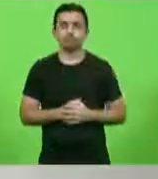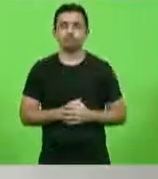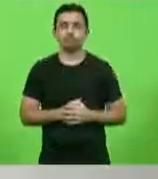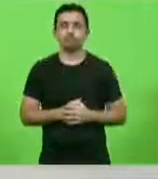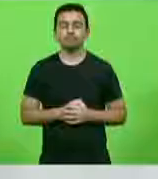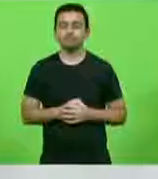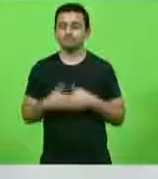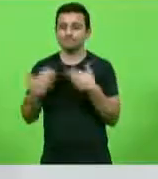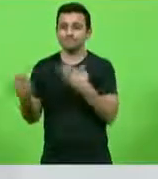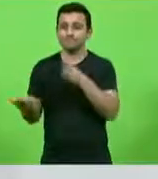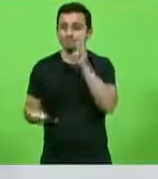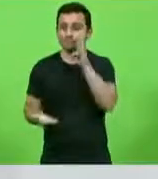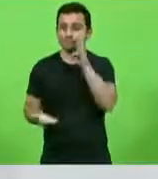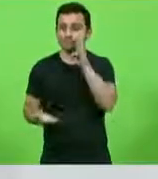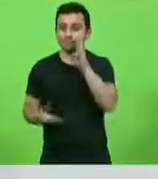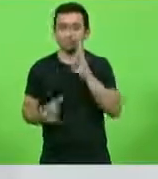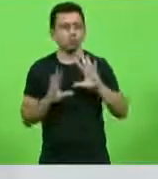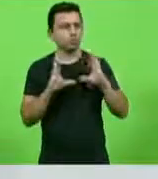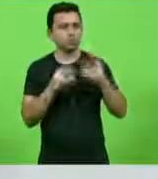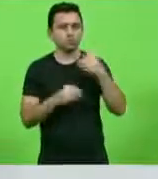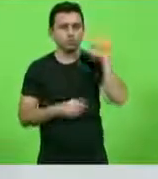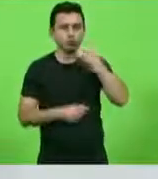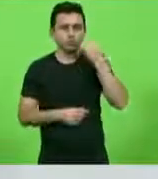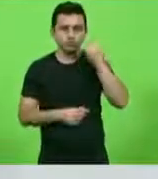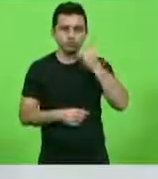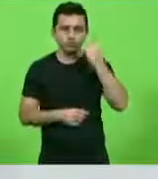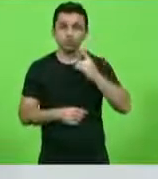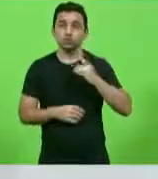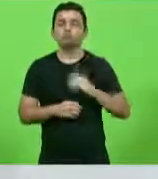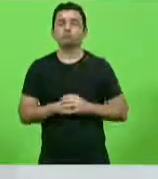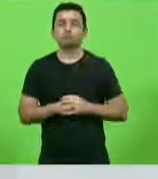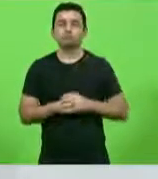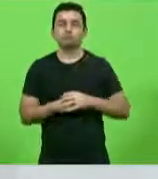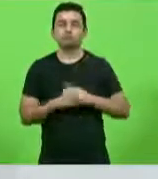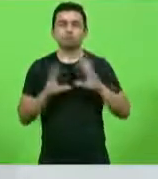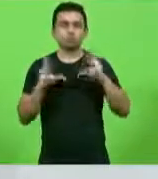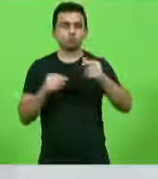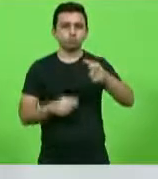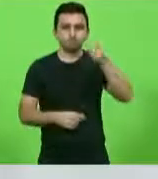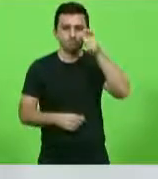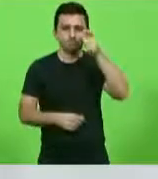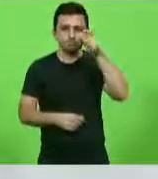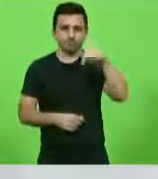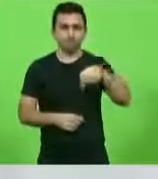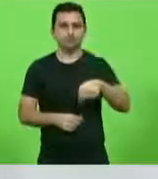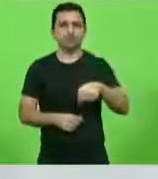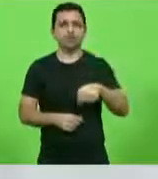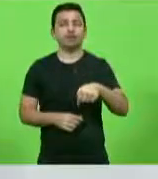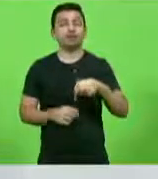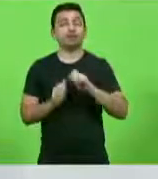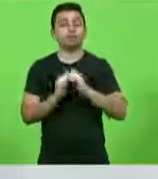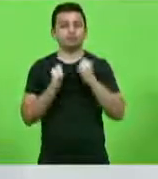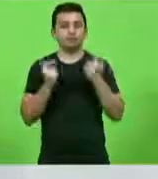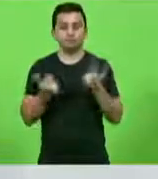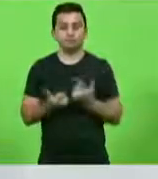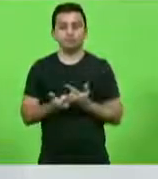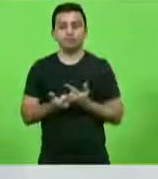Deputado Berlanda, senhores deputados e deputadas, a todos que nos acompanham, esta Casa